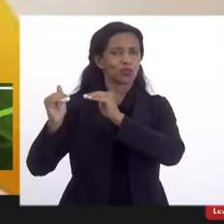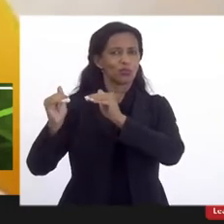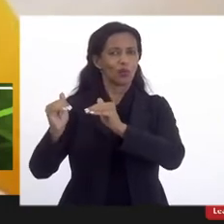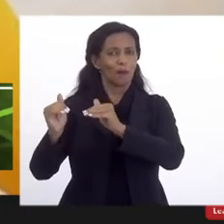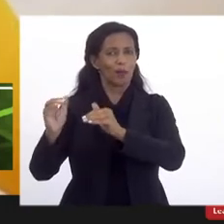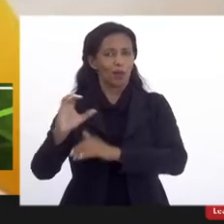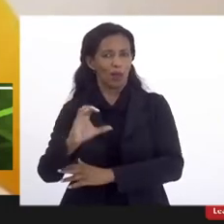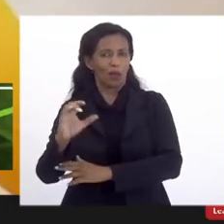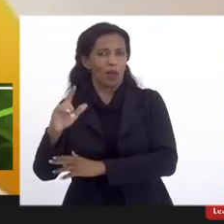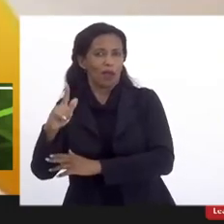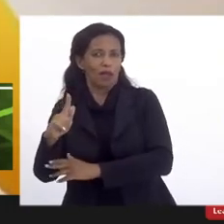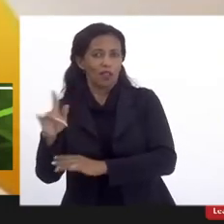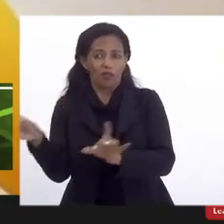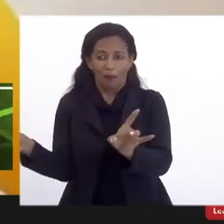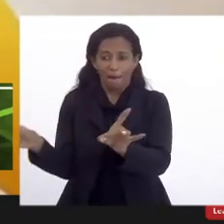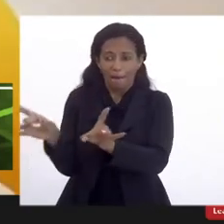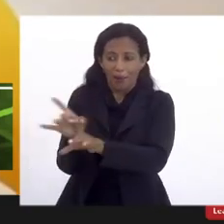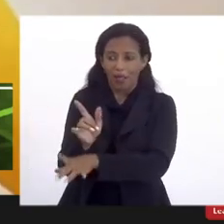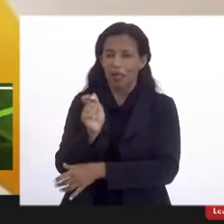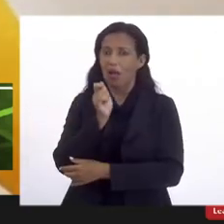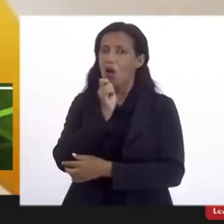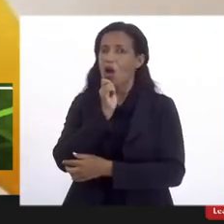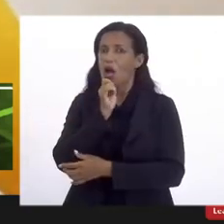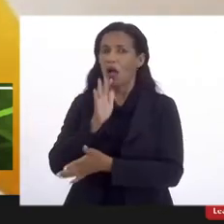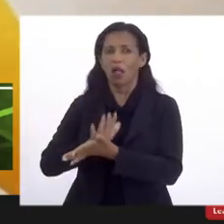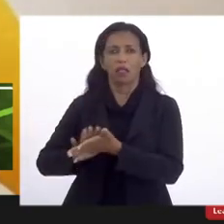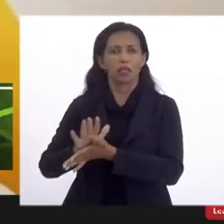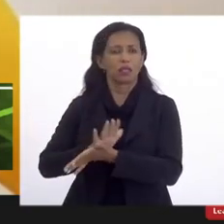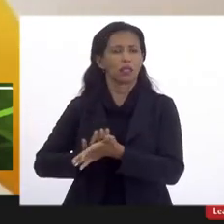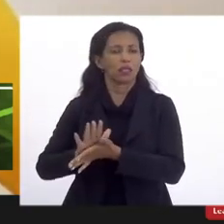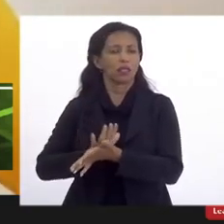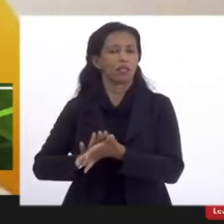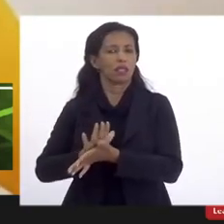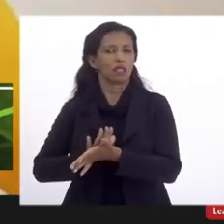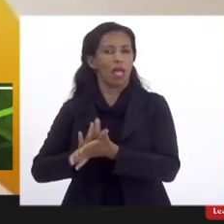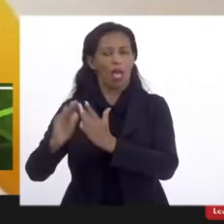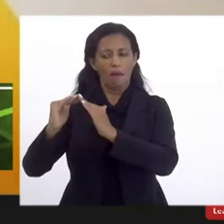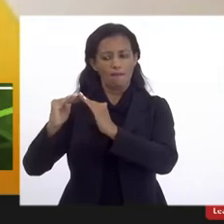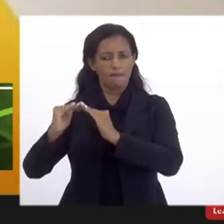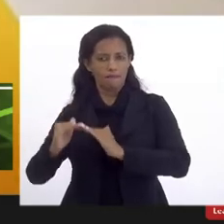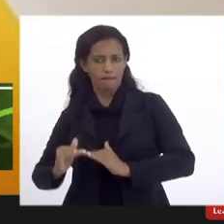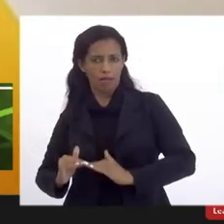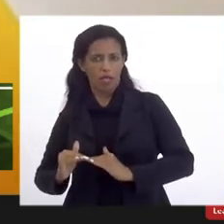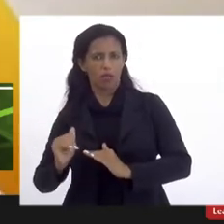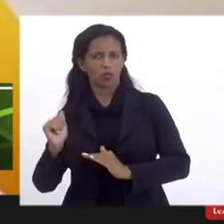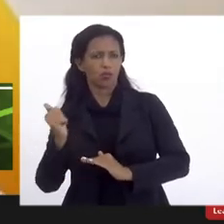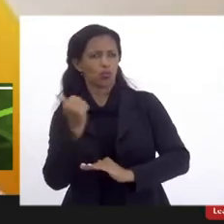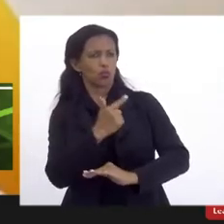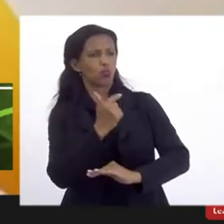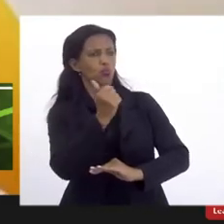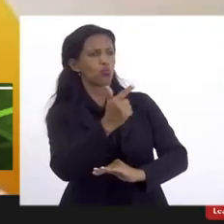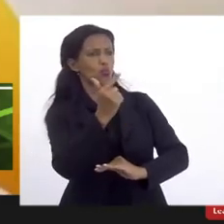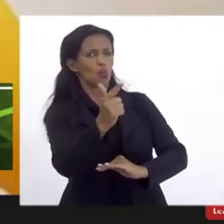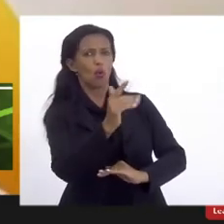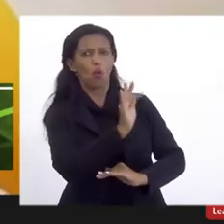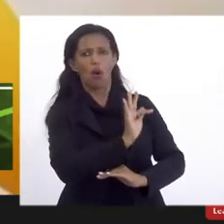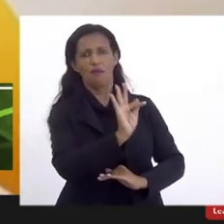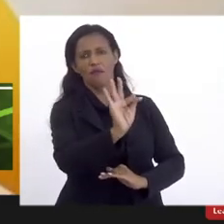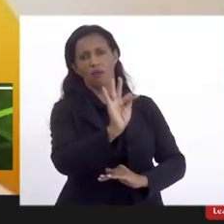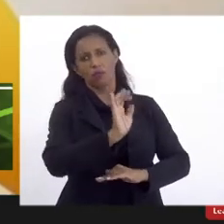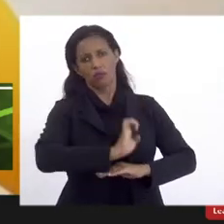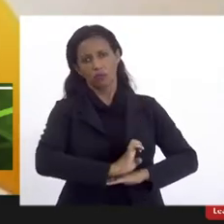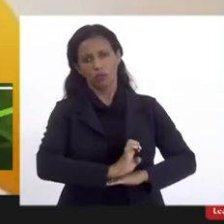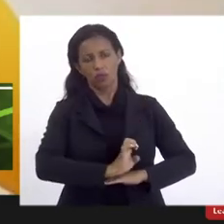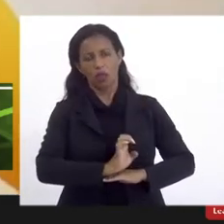forma plena, sem ter direitos a menos do que as demais instituições universitárias do Estado,